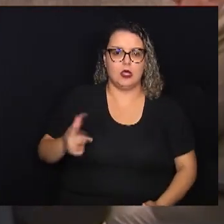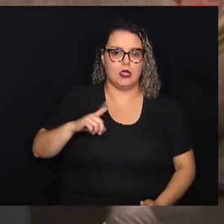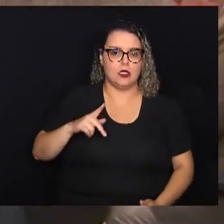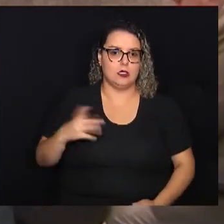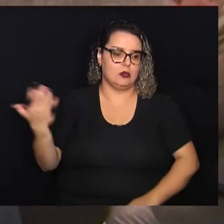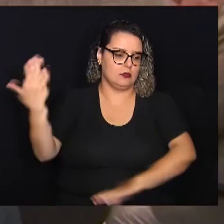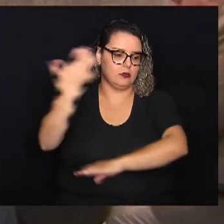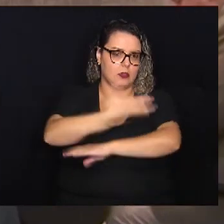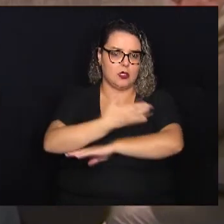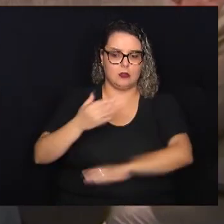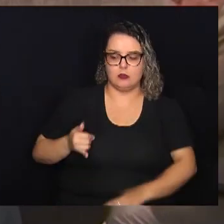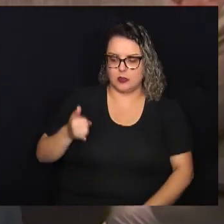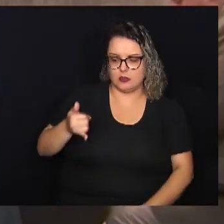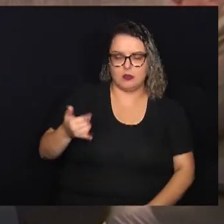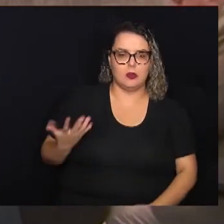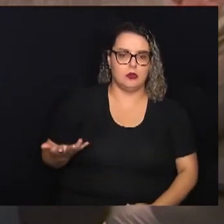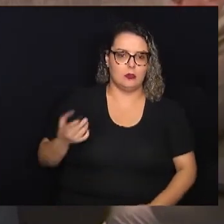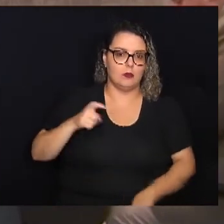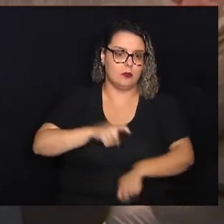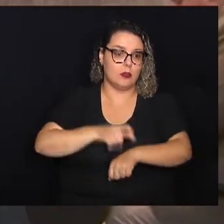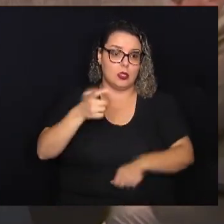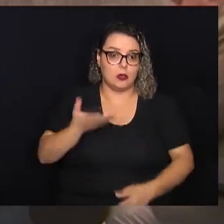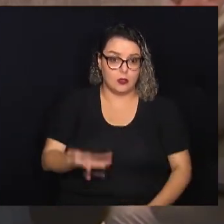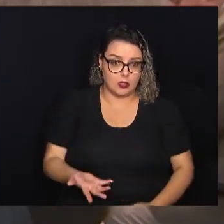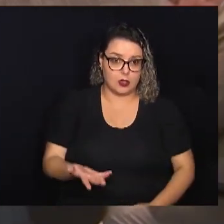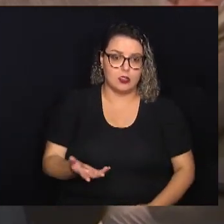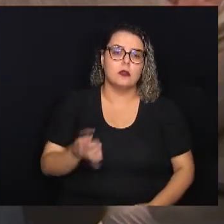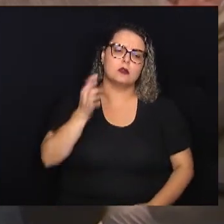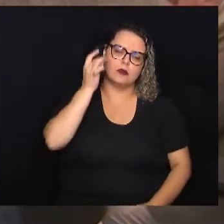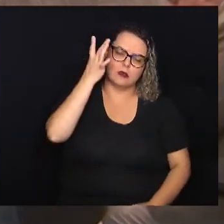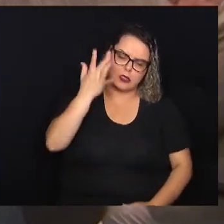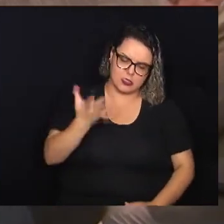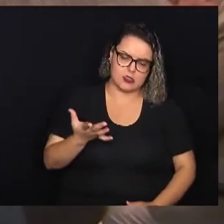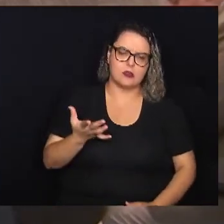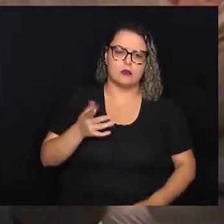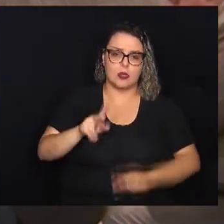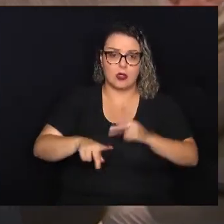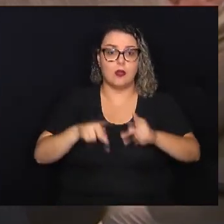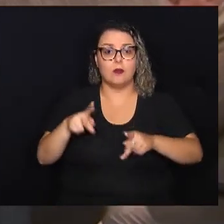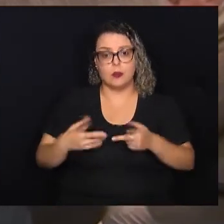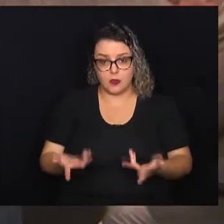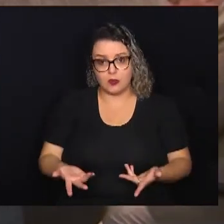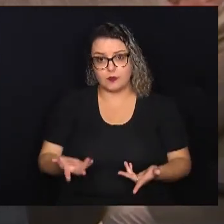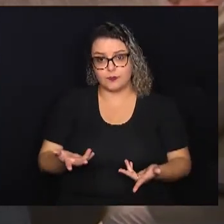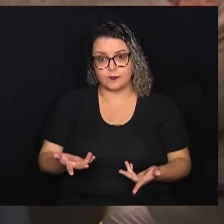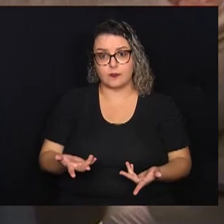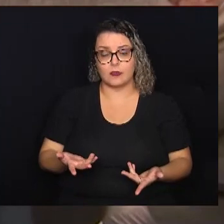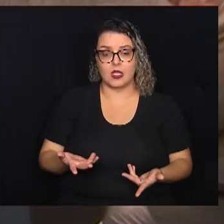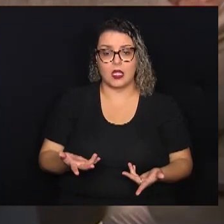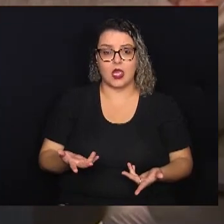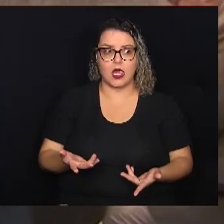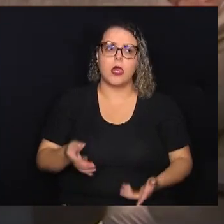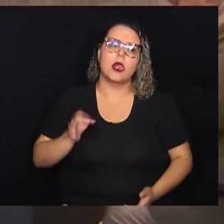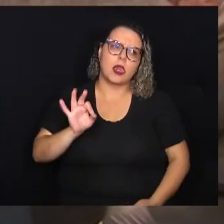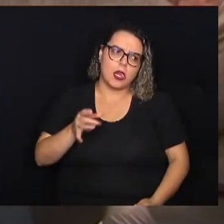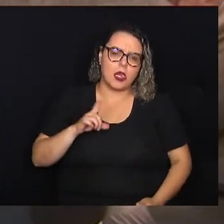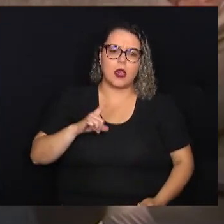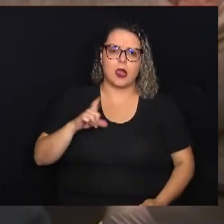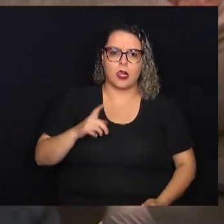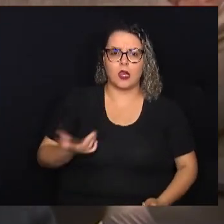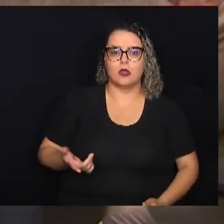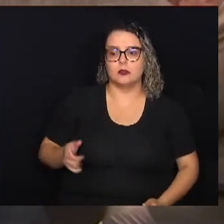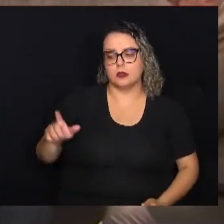que você passa, você faz o pagamento na hora. Então, vai facilitar demais para a população. Está certo que tem aqueles que têm o seu